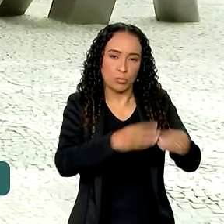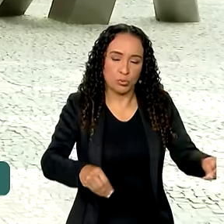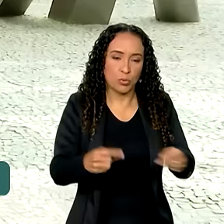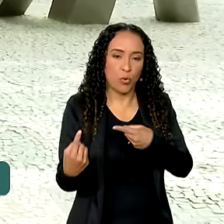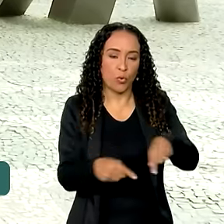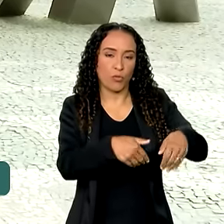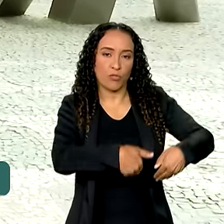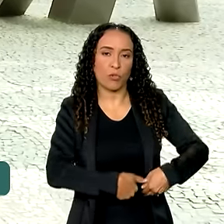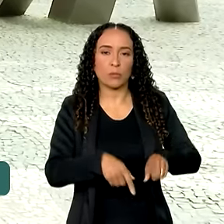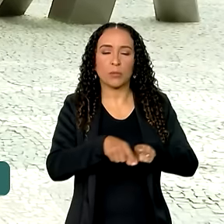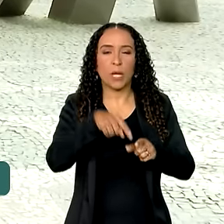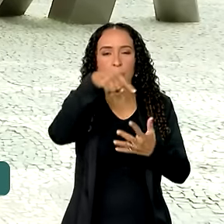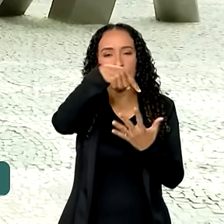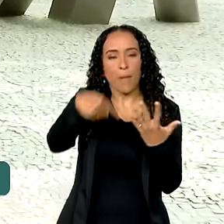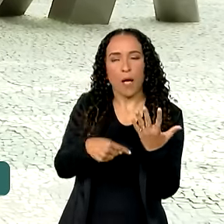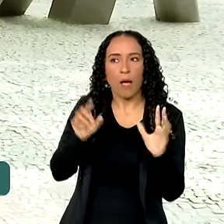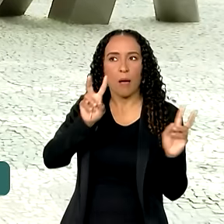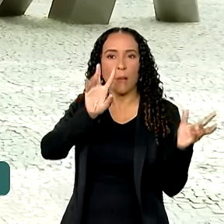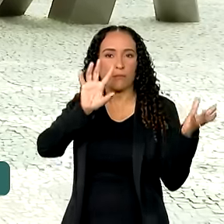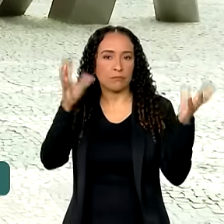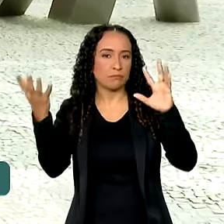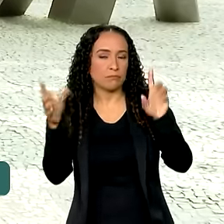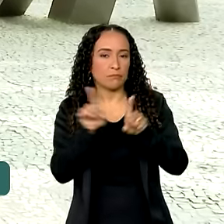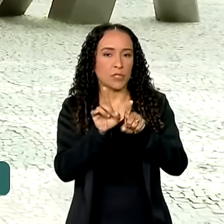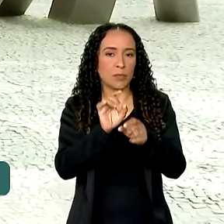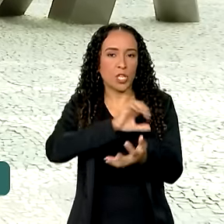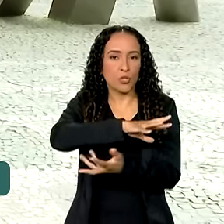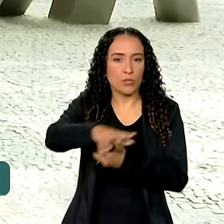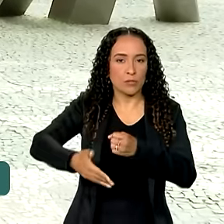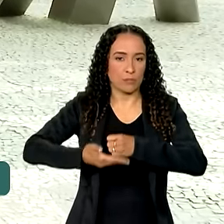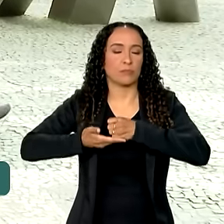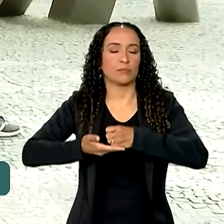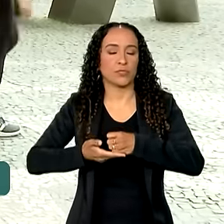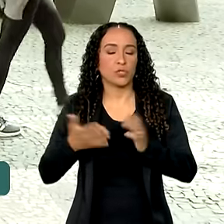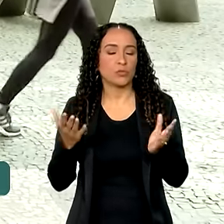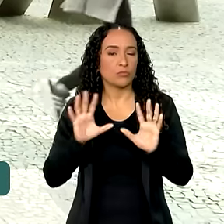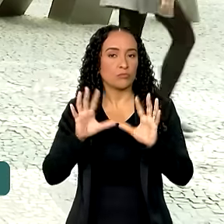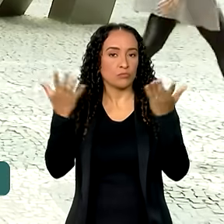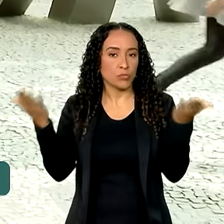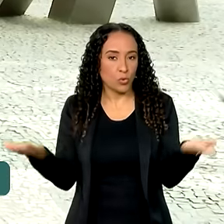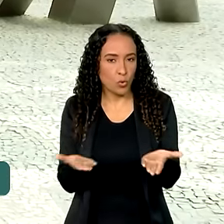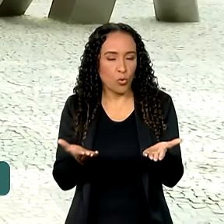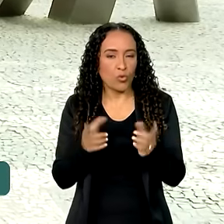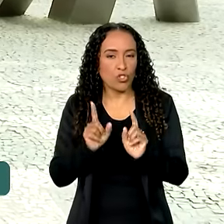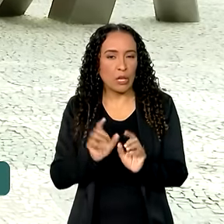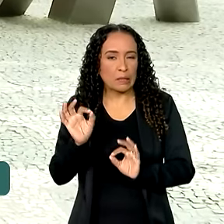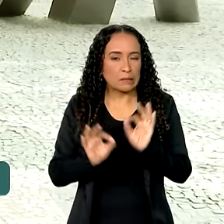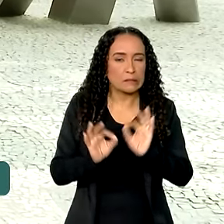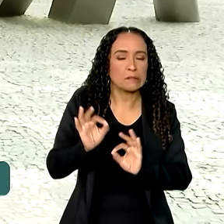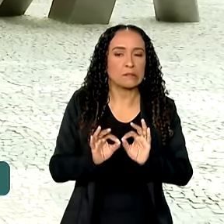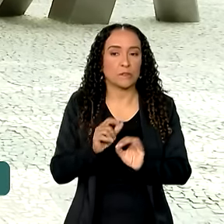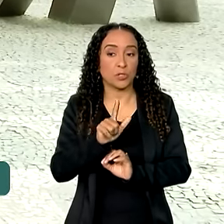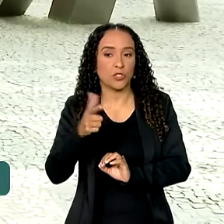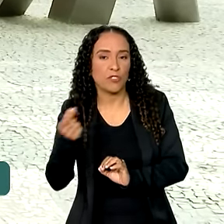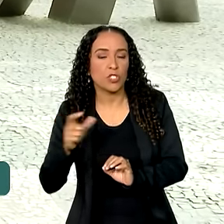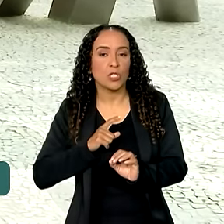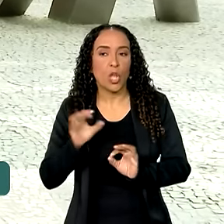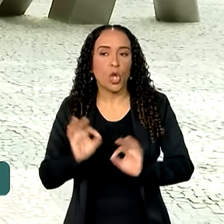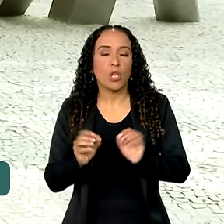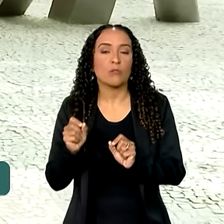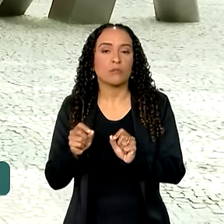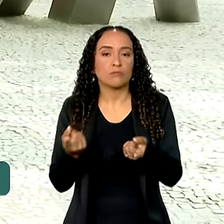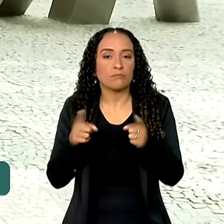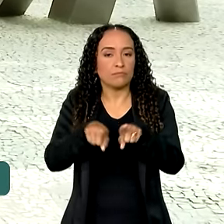e questões que envolvem o meio ambiente e a sustentabilidade. Esse encontro, que é o Esquenta para o G20, tem a organização de uma